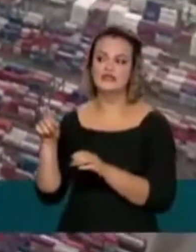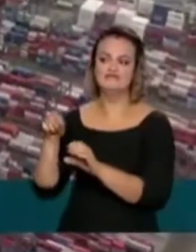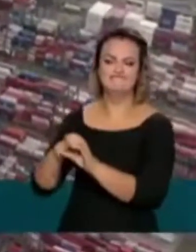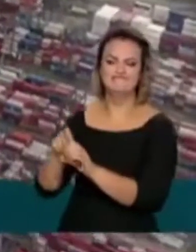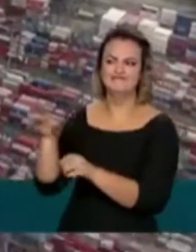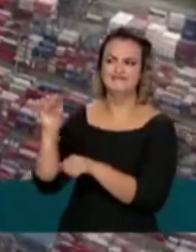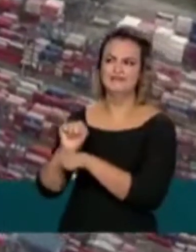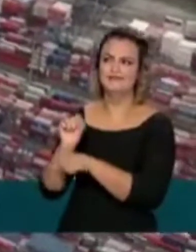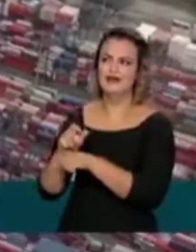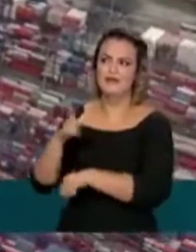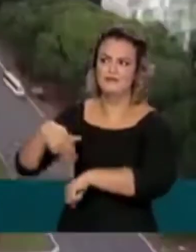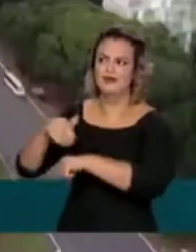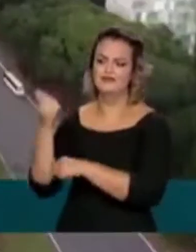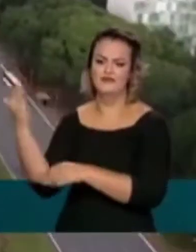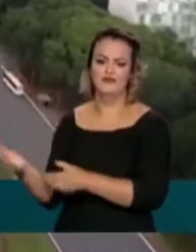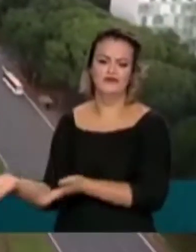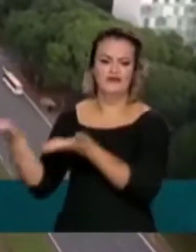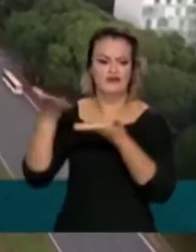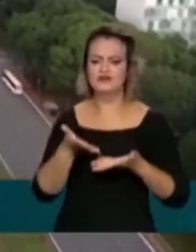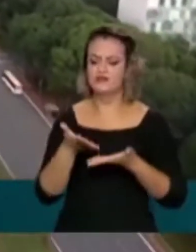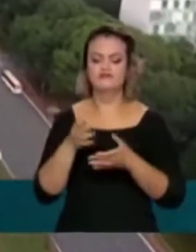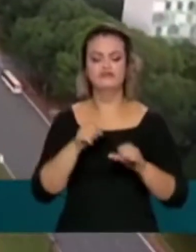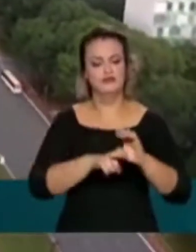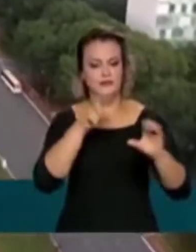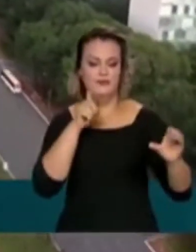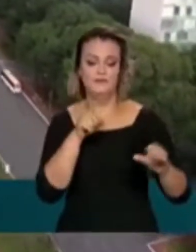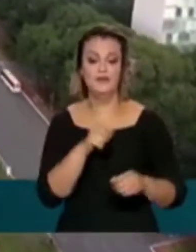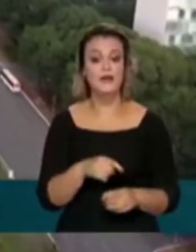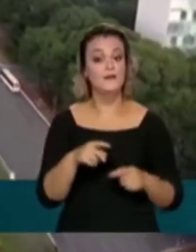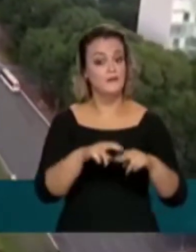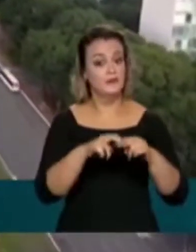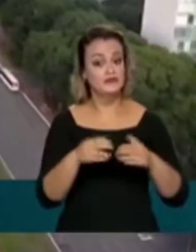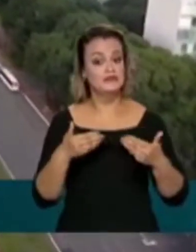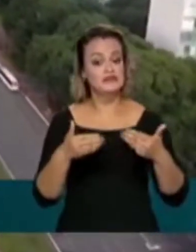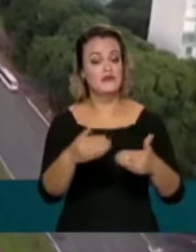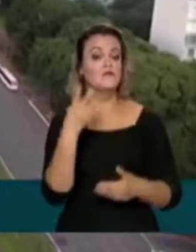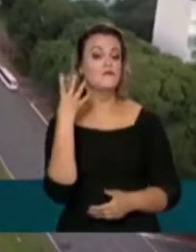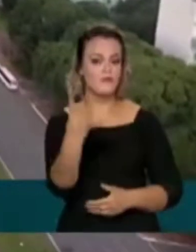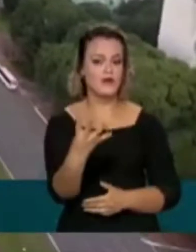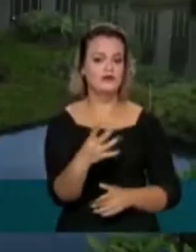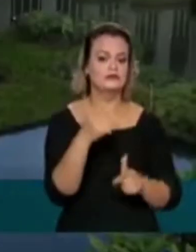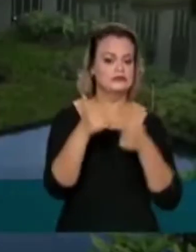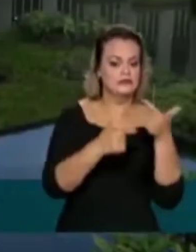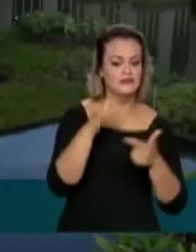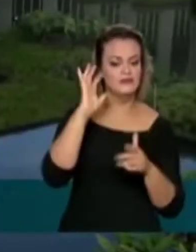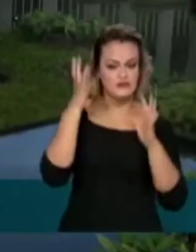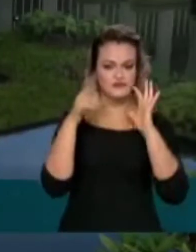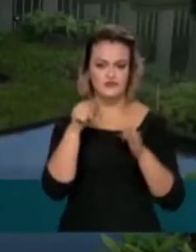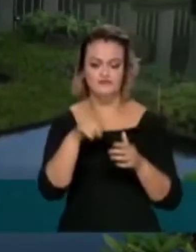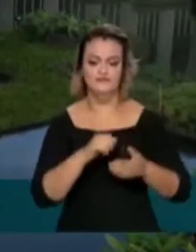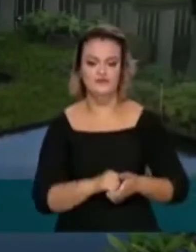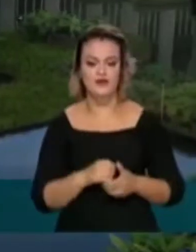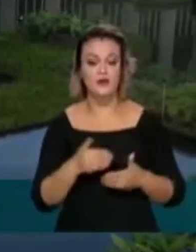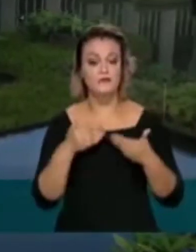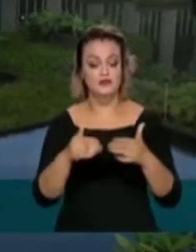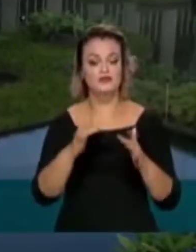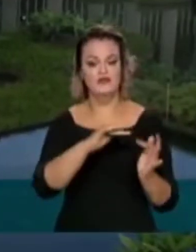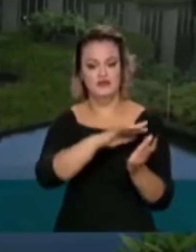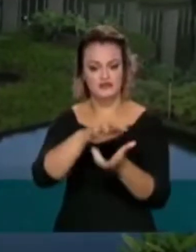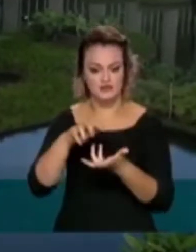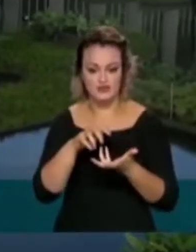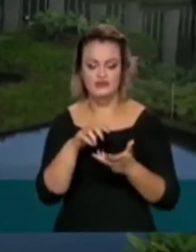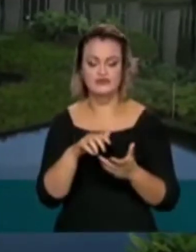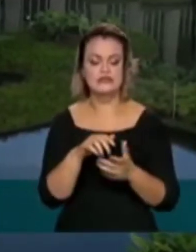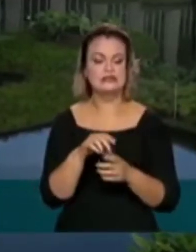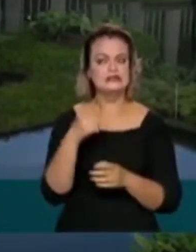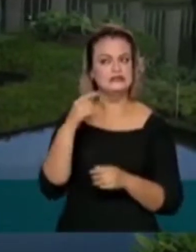importação. Por isso, 4 ministérios trabalham para atingir esse objetivo. O Ministério das Relações Exteriores